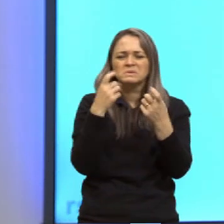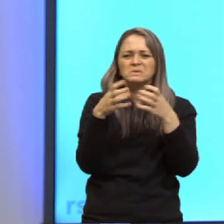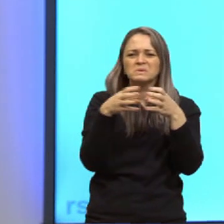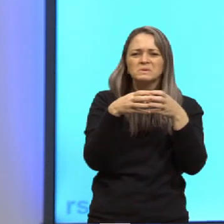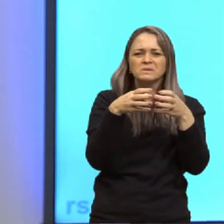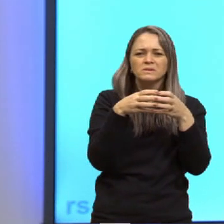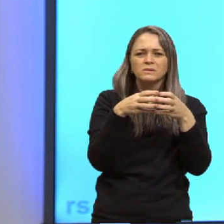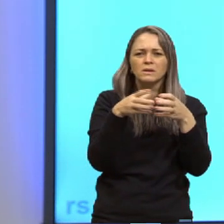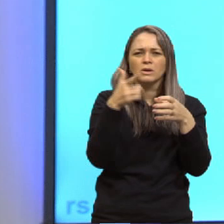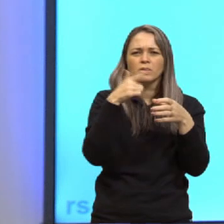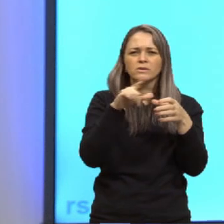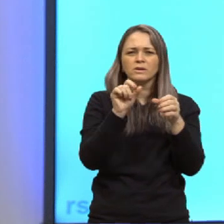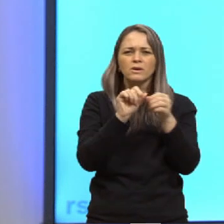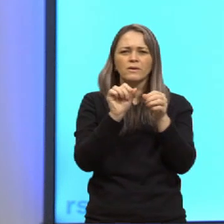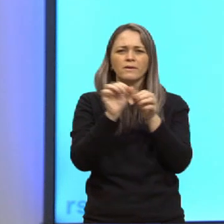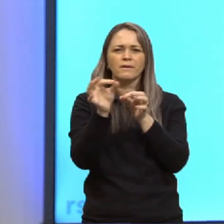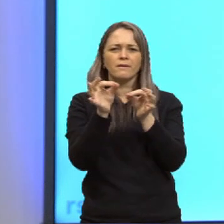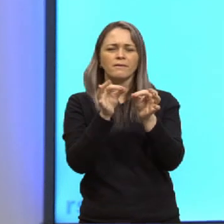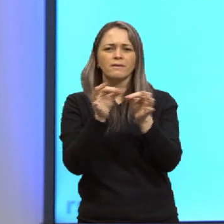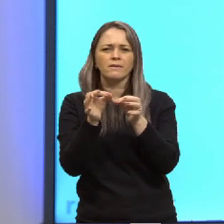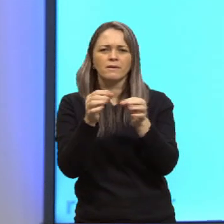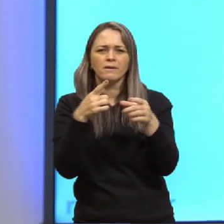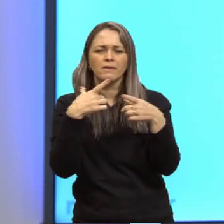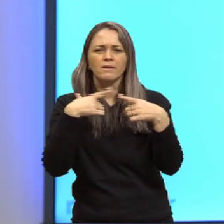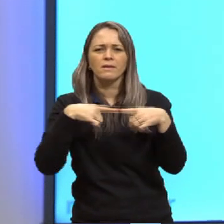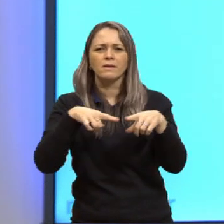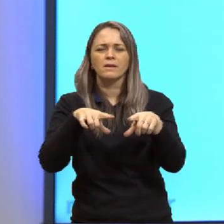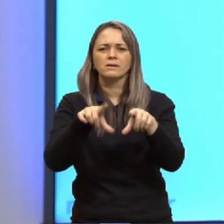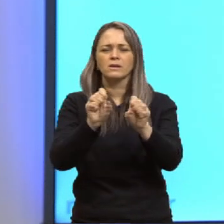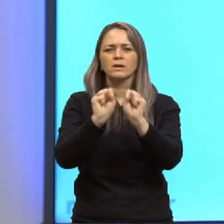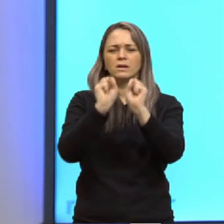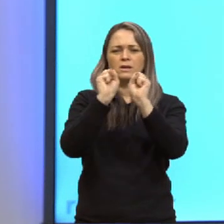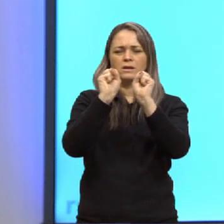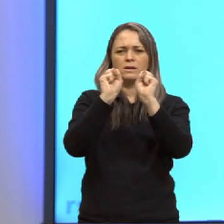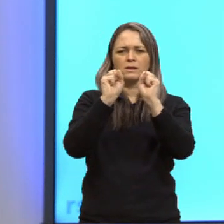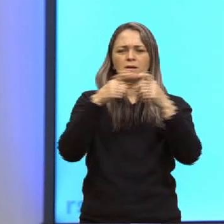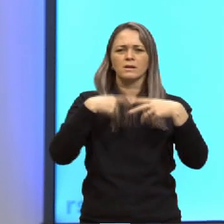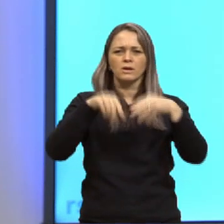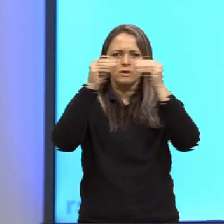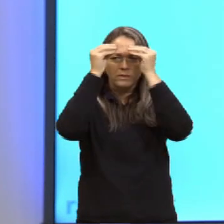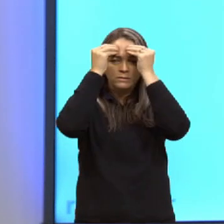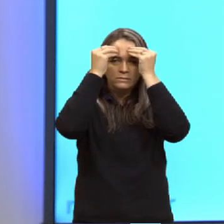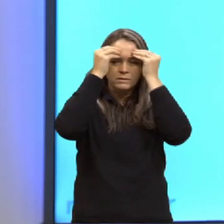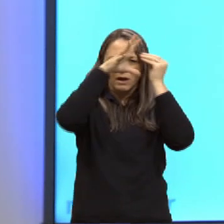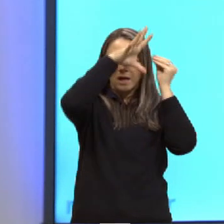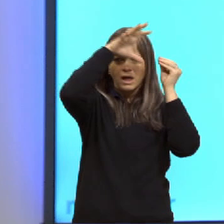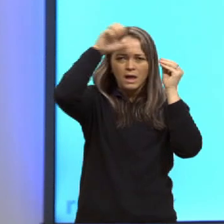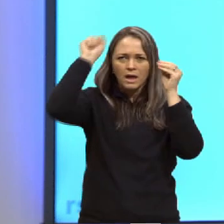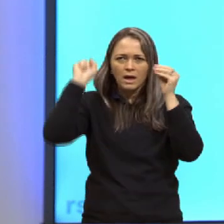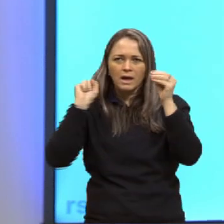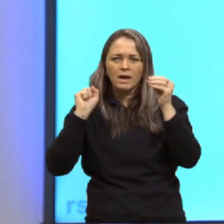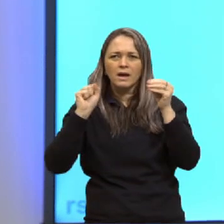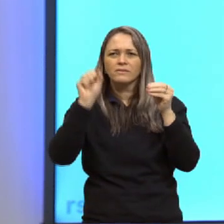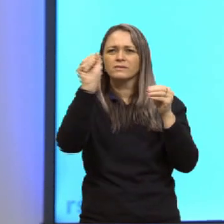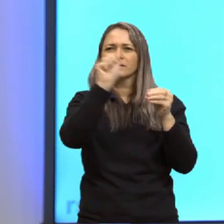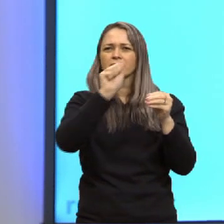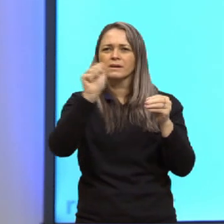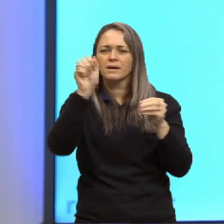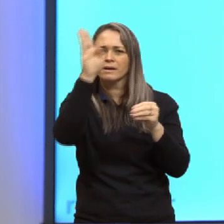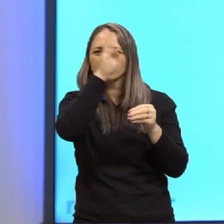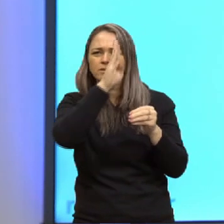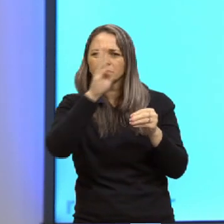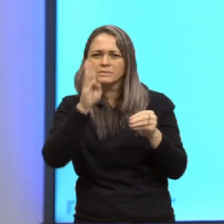linguagem assim nós também podemos dizer que as nações de África Guiné Ásia Brasil